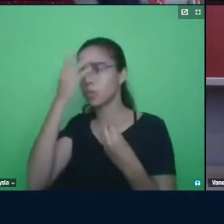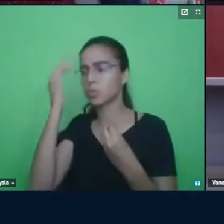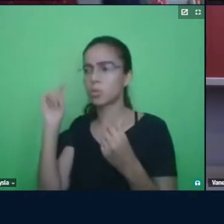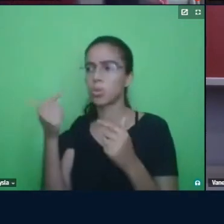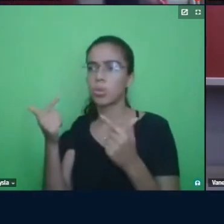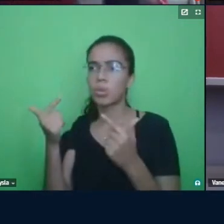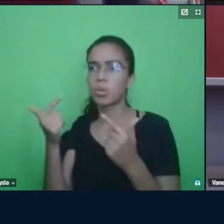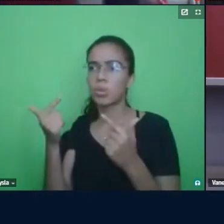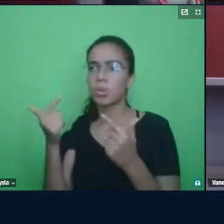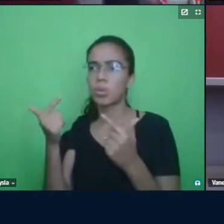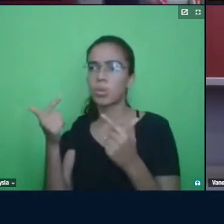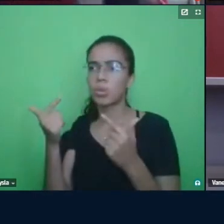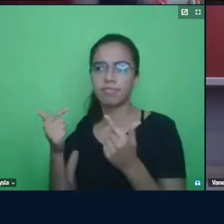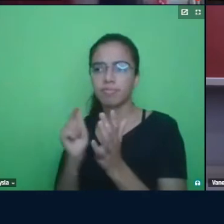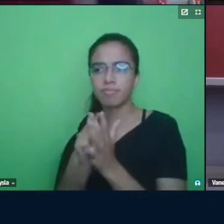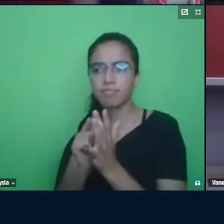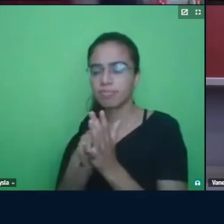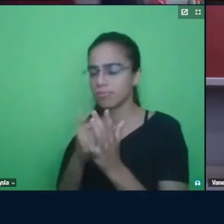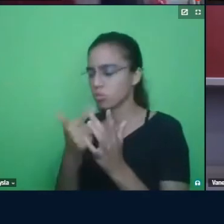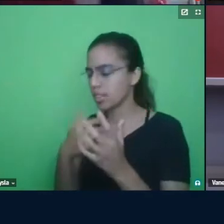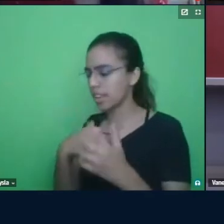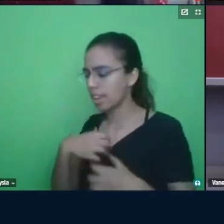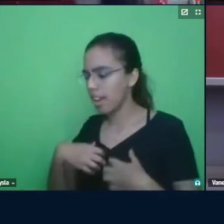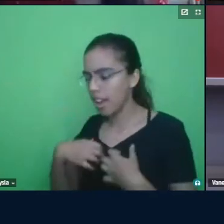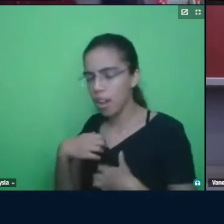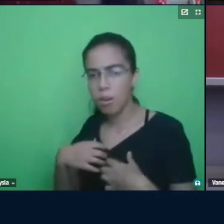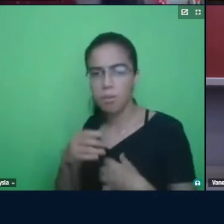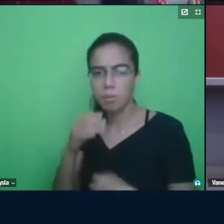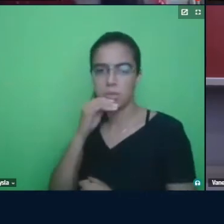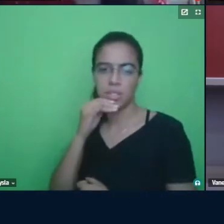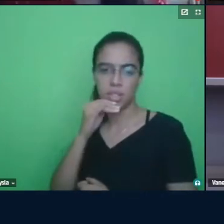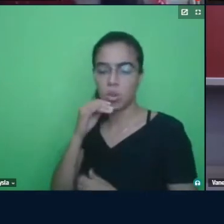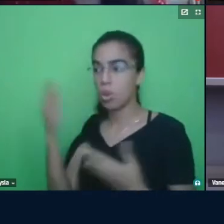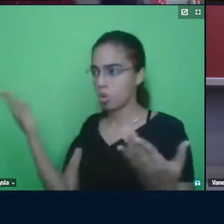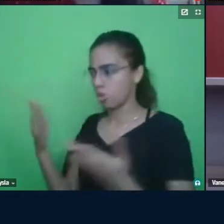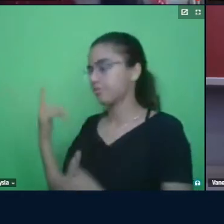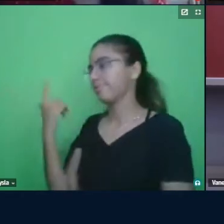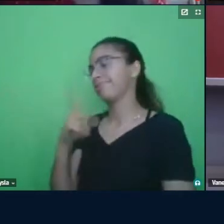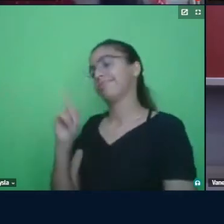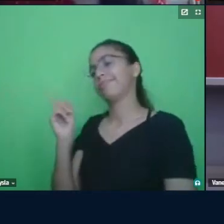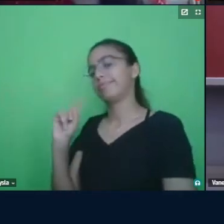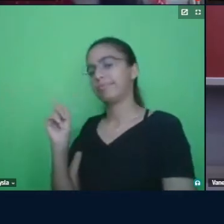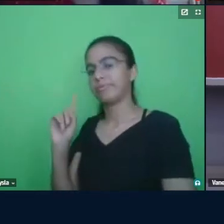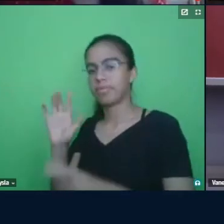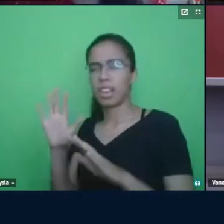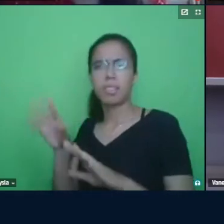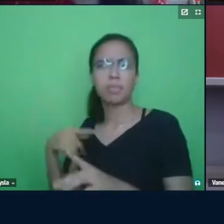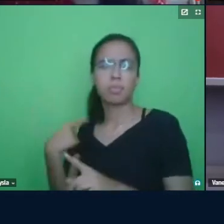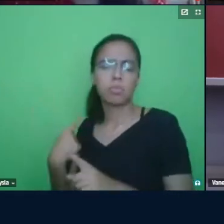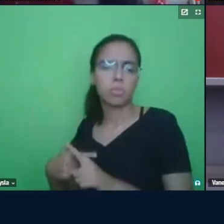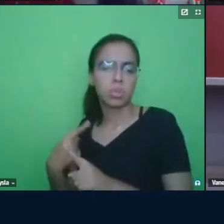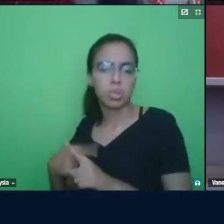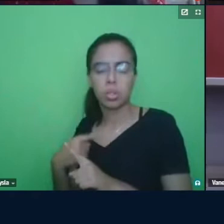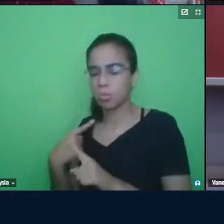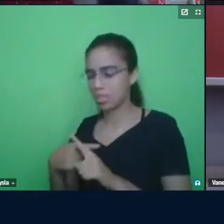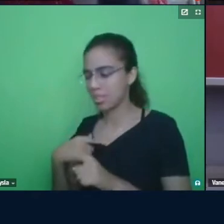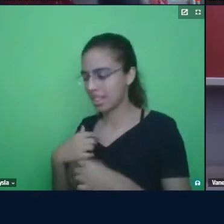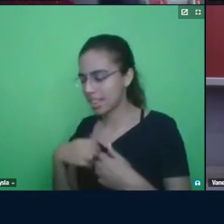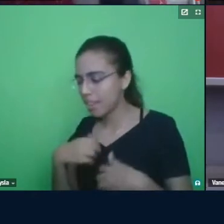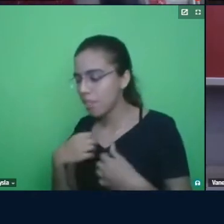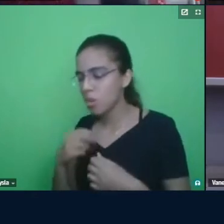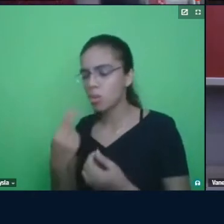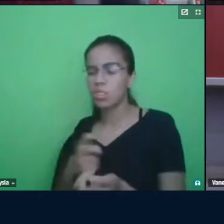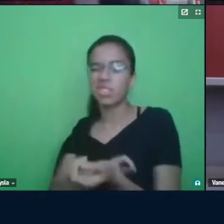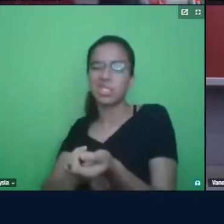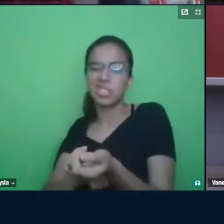né, também não passa por essas angústias. Então, olha, hoje não deu certo comigo, mas por quê? Porque eu estou nervosa, porque eu estou cansada,